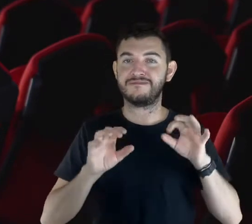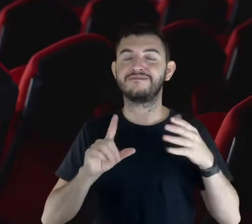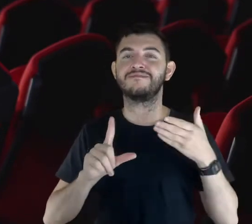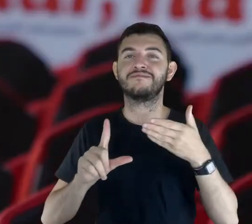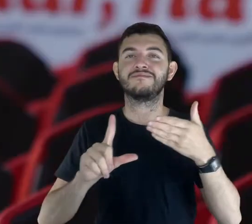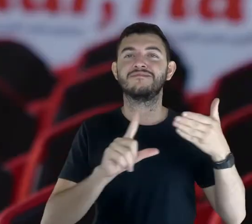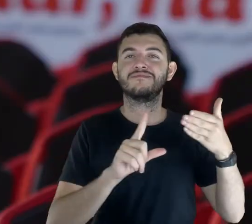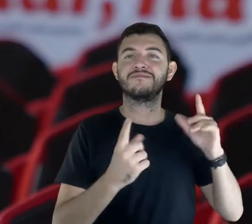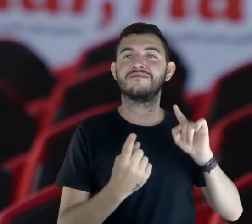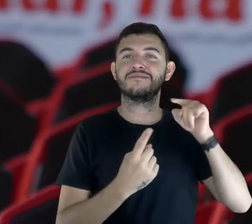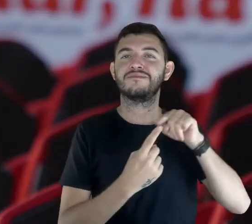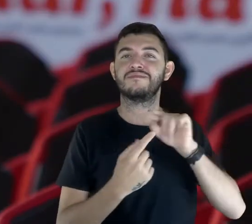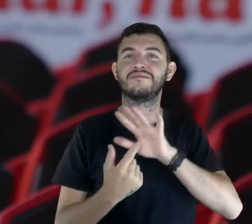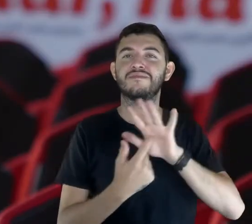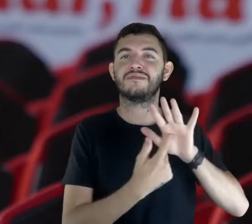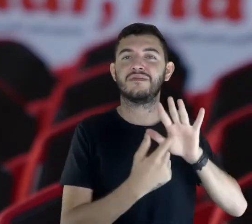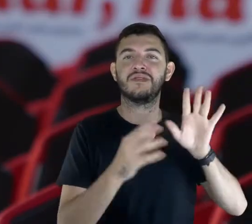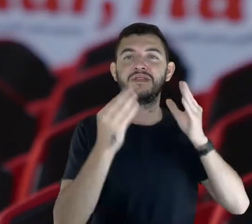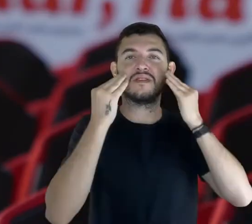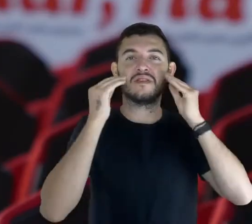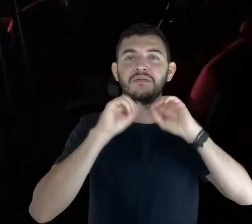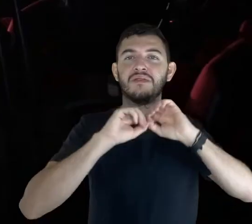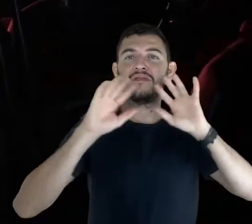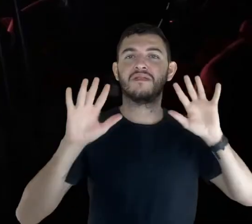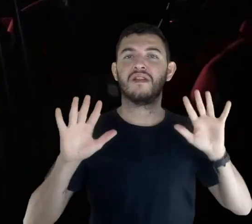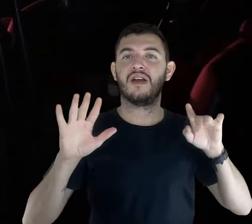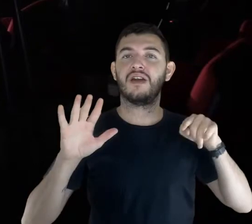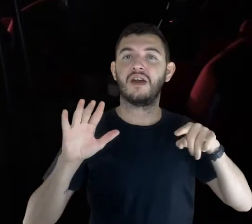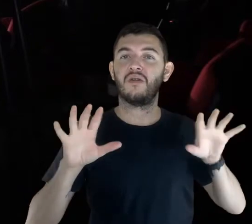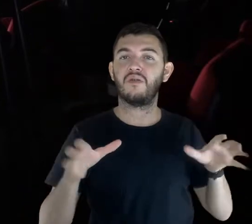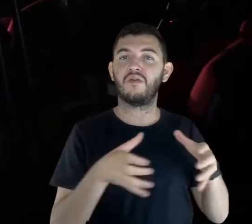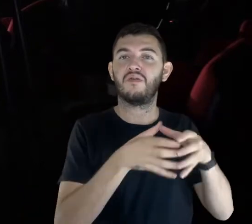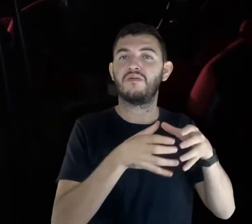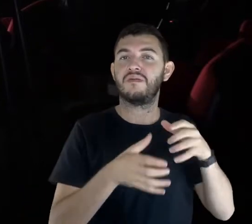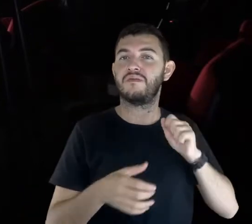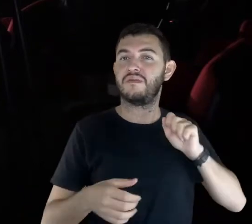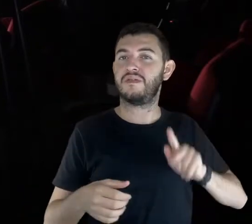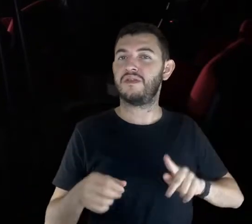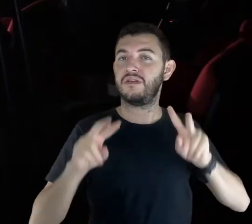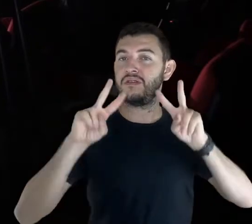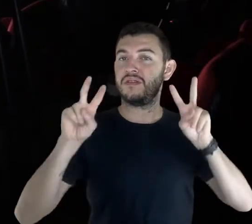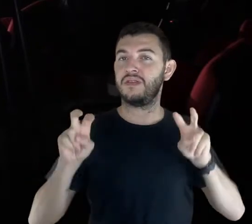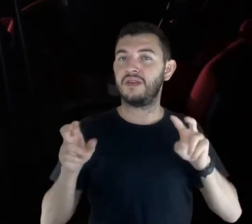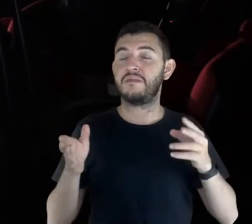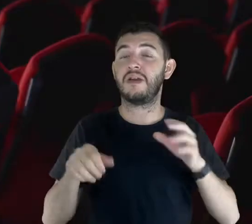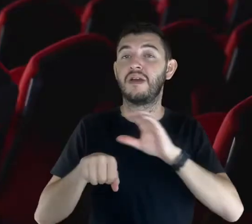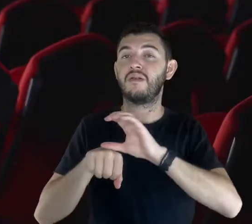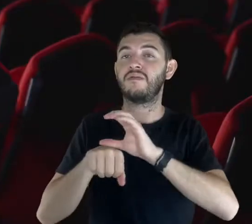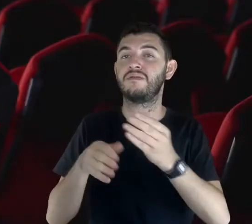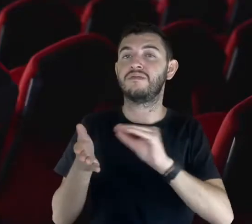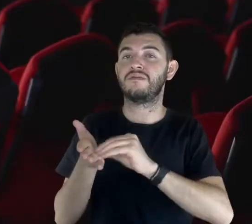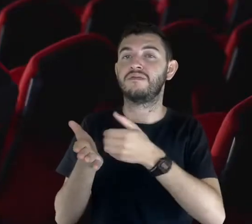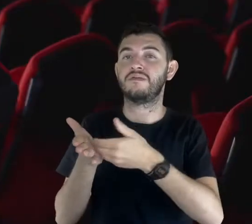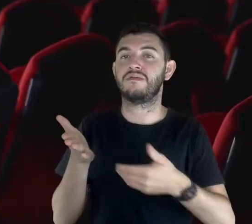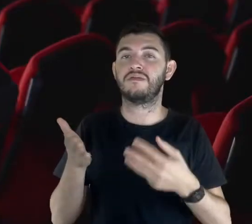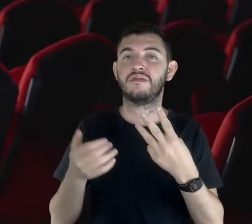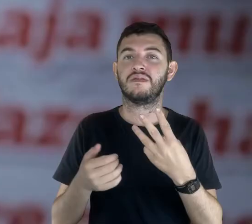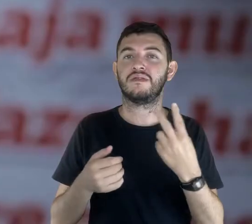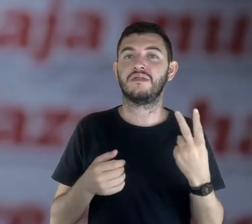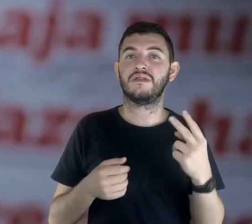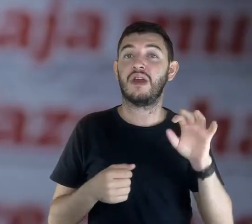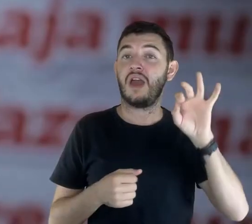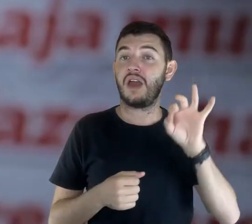esclarecer os aposentados sobre a PEC 32, sobre a licença-prêmio.